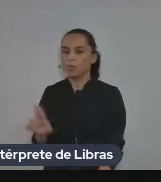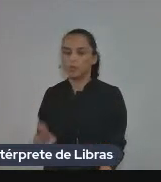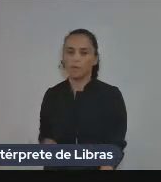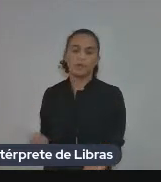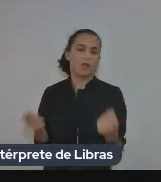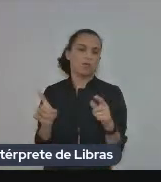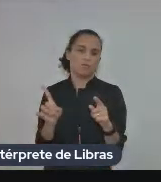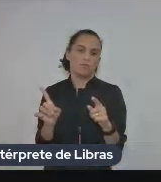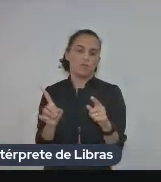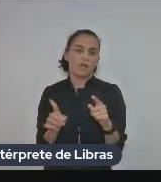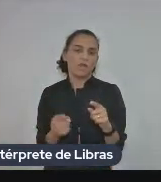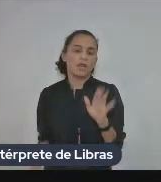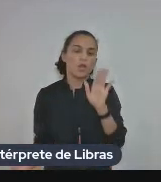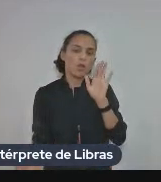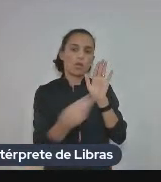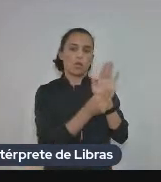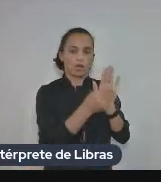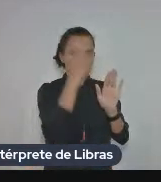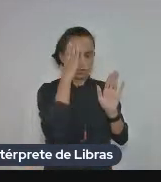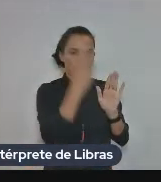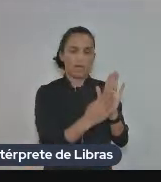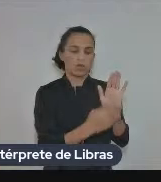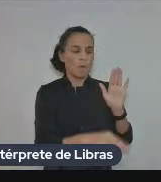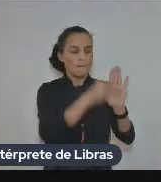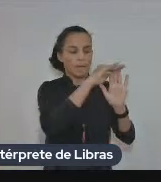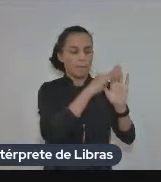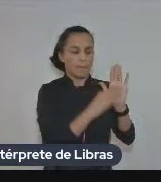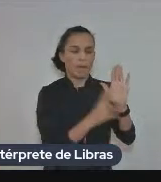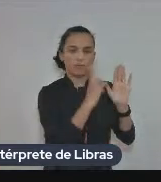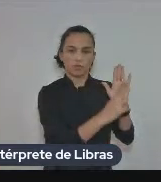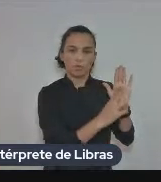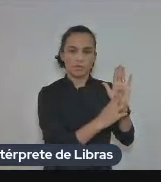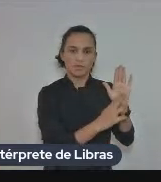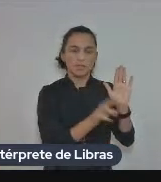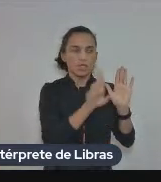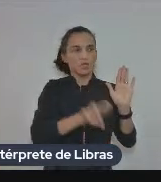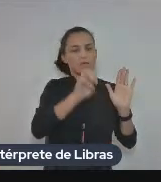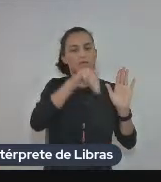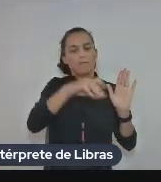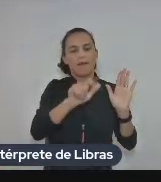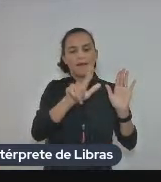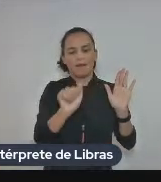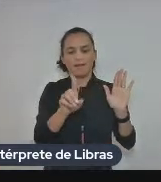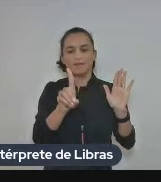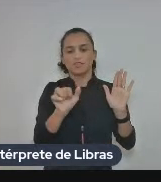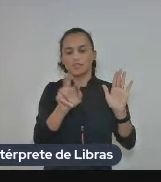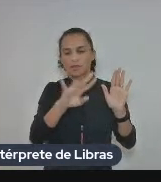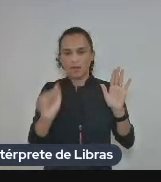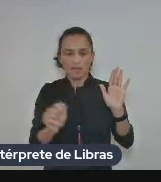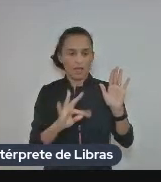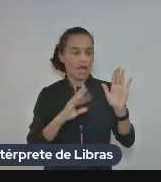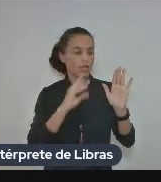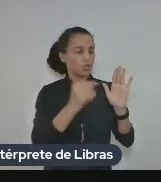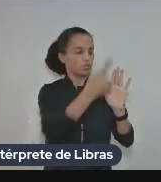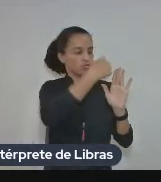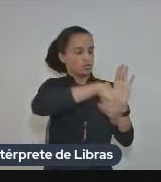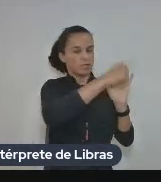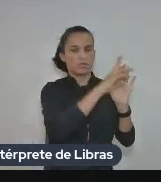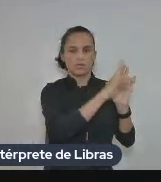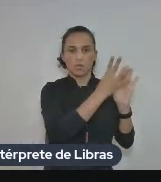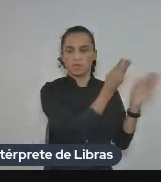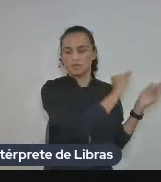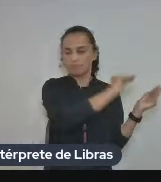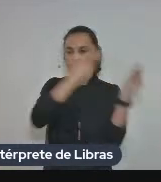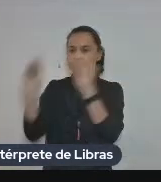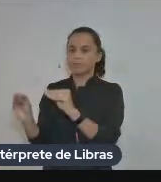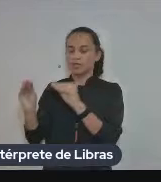planilha um banco de dados e através da mala direta todos esses diplomas são produzidos sem precisar fazer